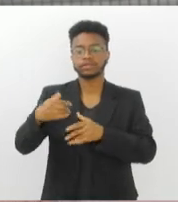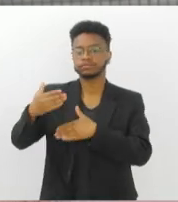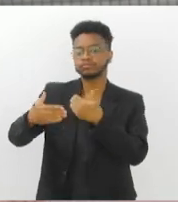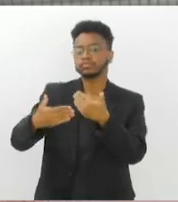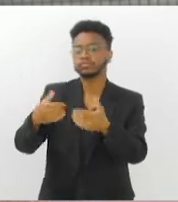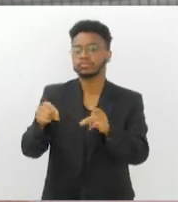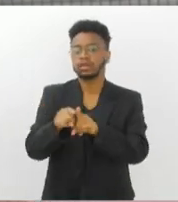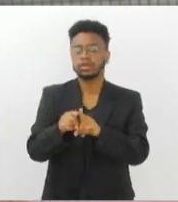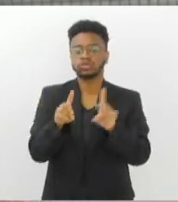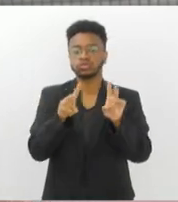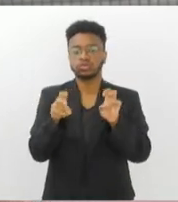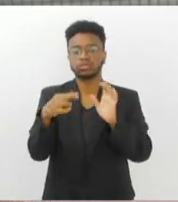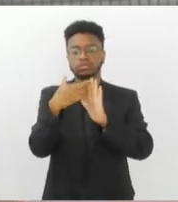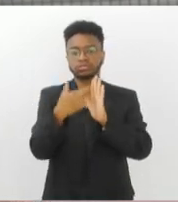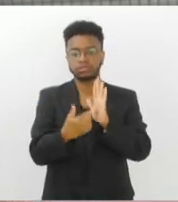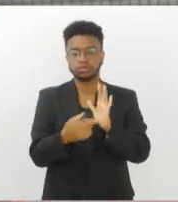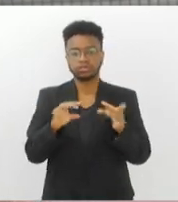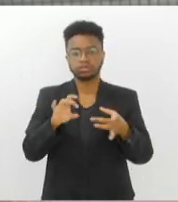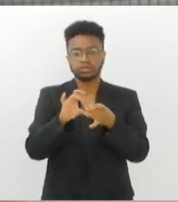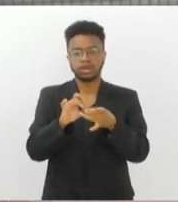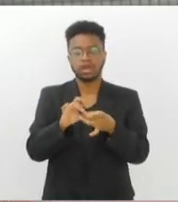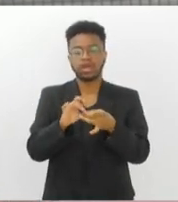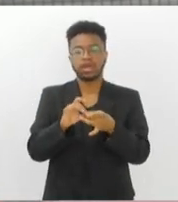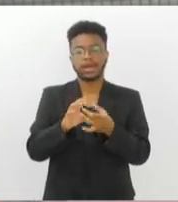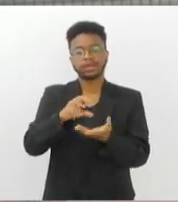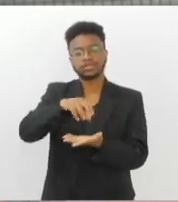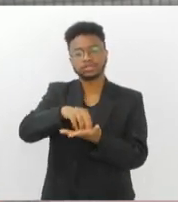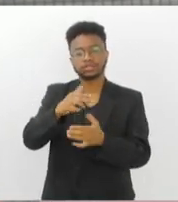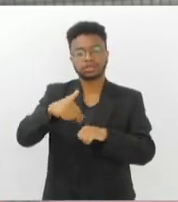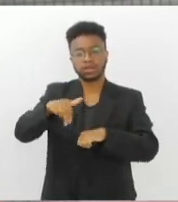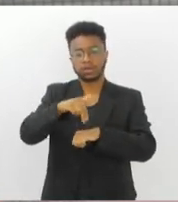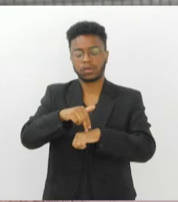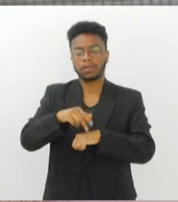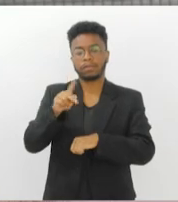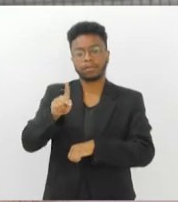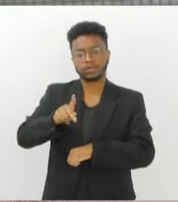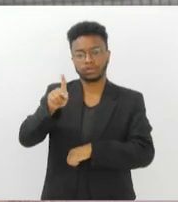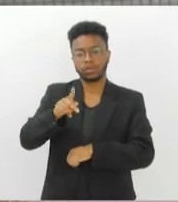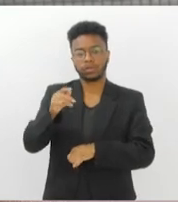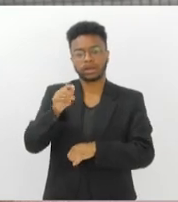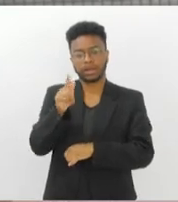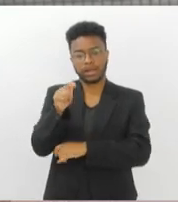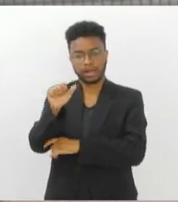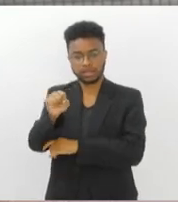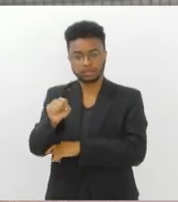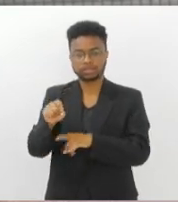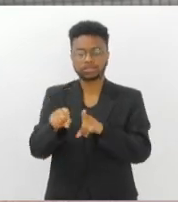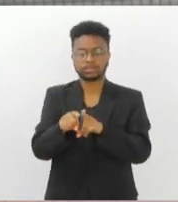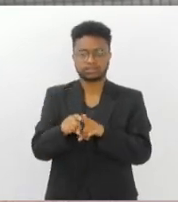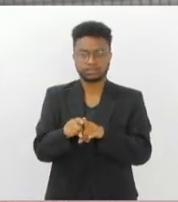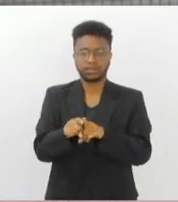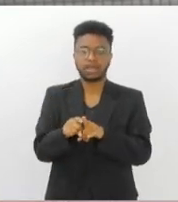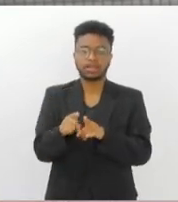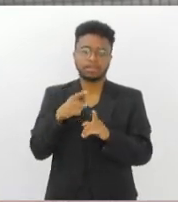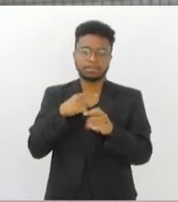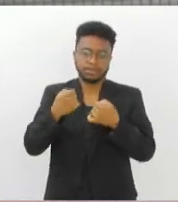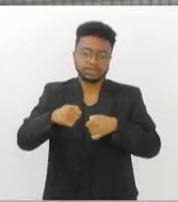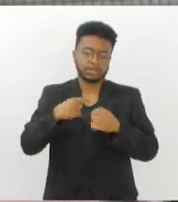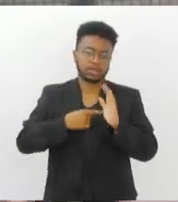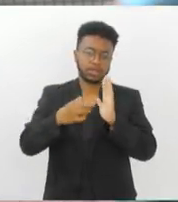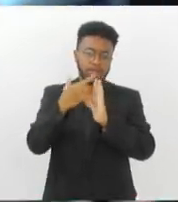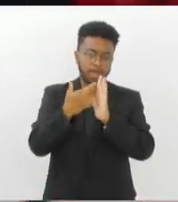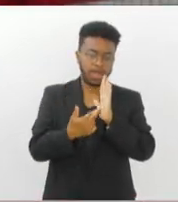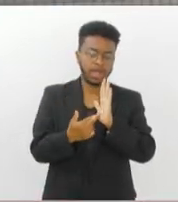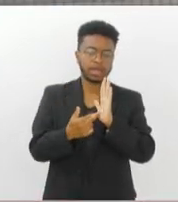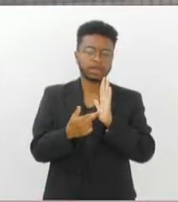na regulação pela Agência Nacional do Petróleo, Gás e Biocombustíveis. Regras claras são importantes para você ter um